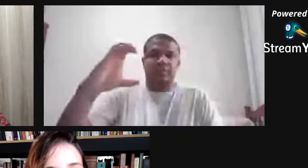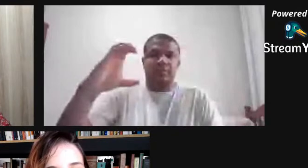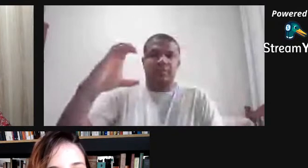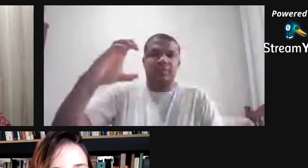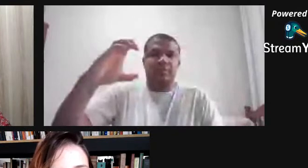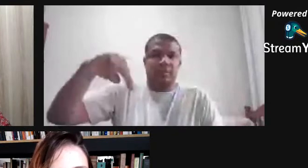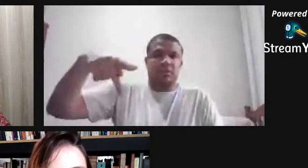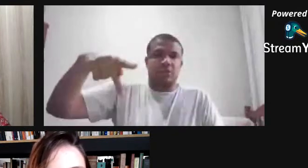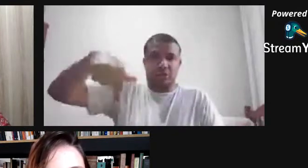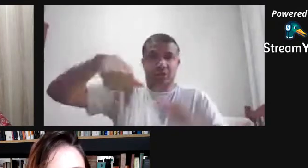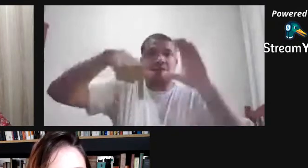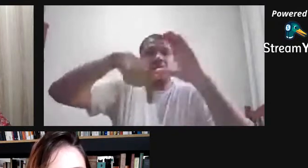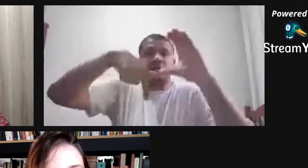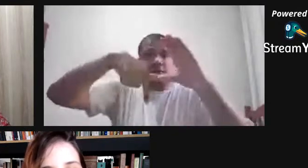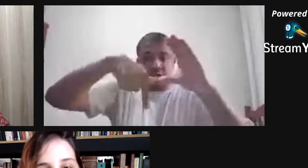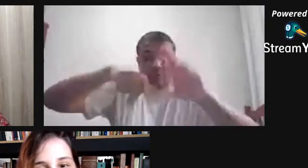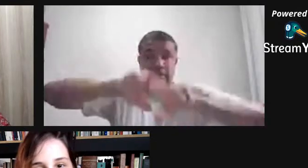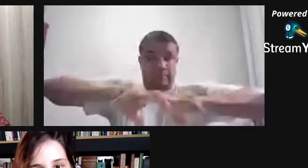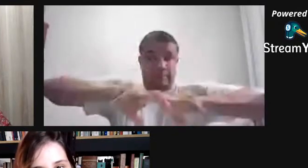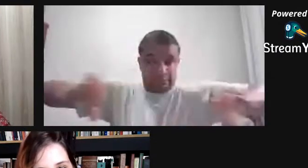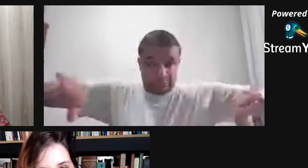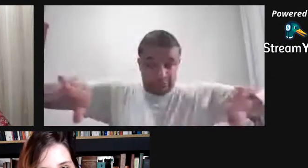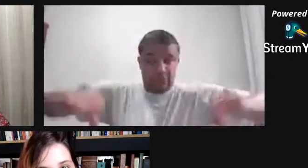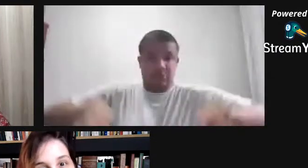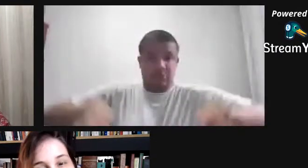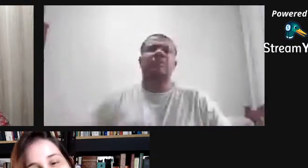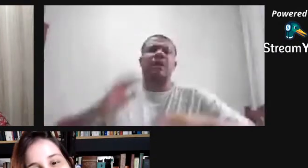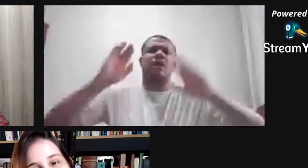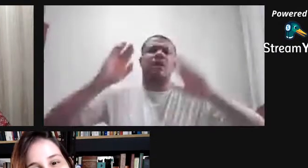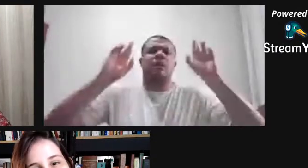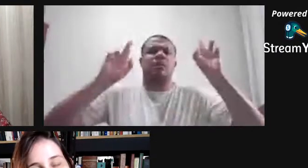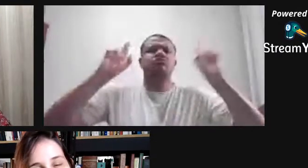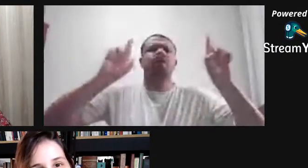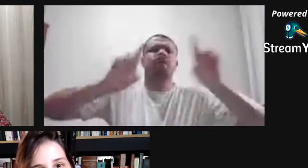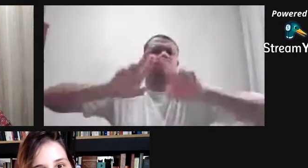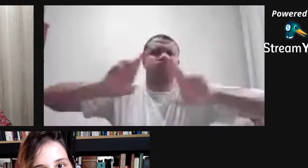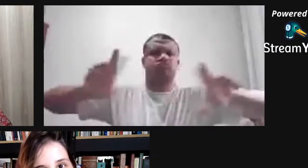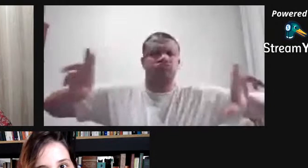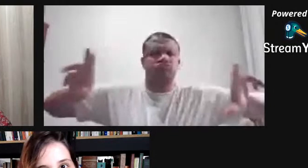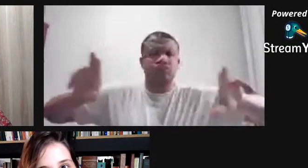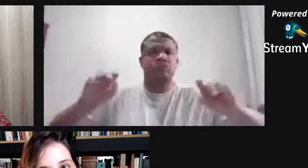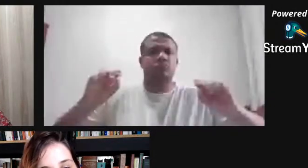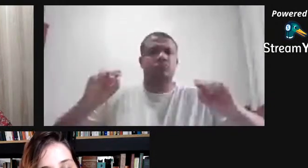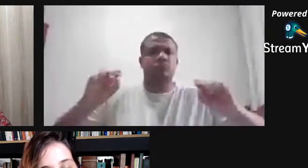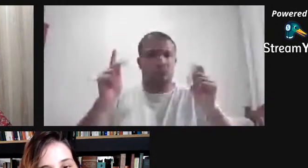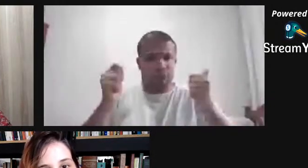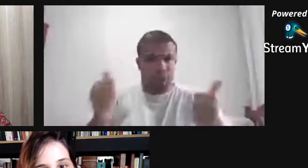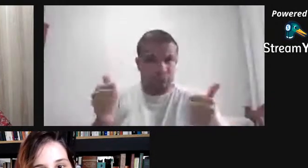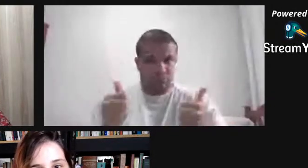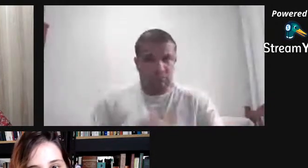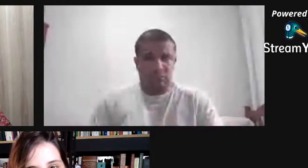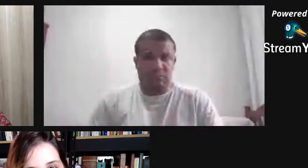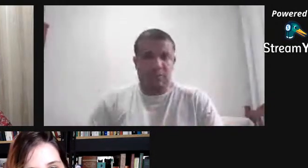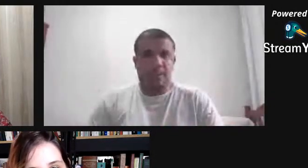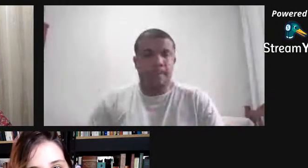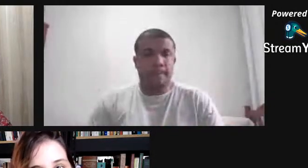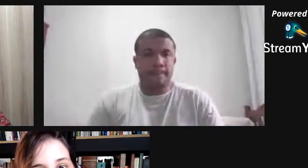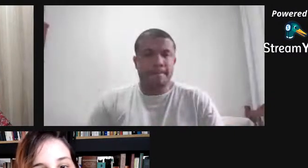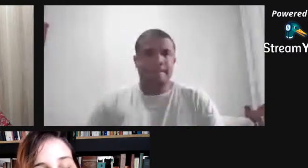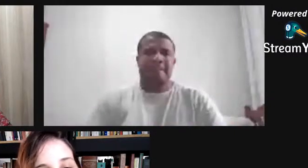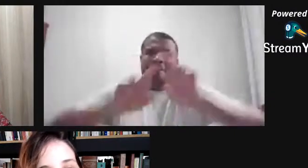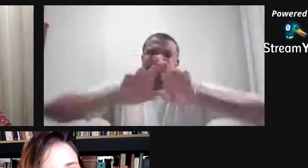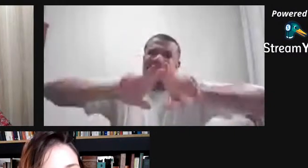adaptação fílmica, Shakespeare, certo? E, claro, em termedialidade. E, assim, entre as várias